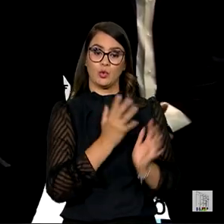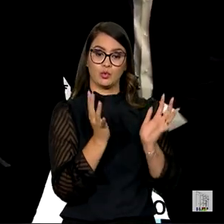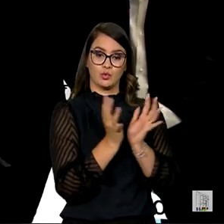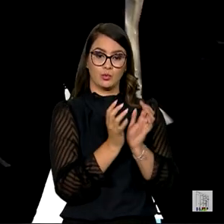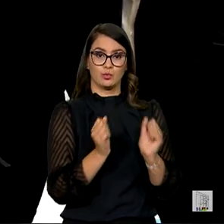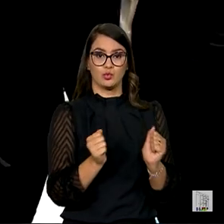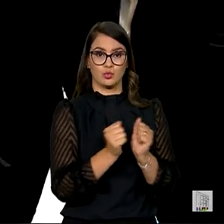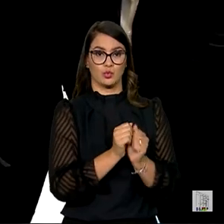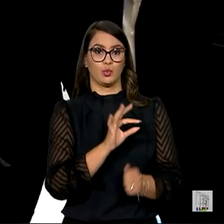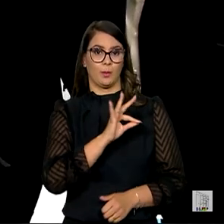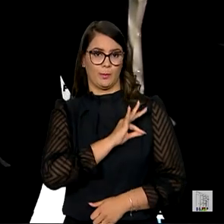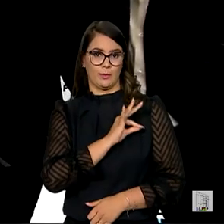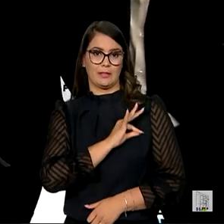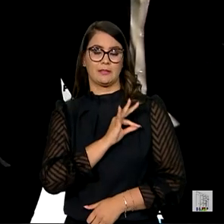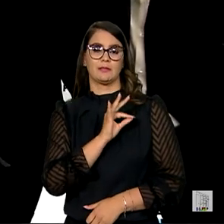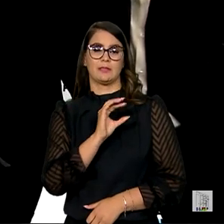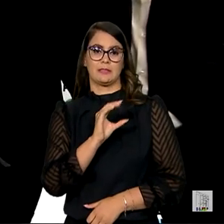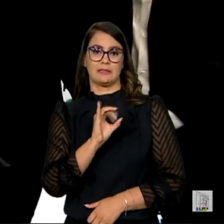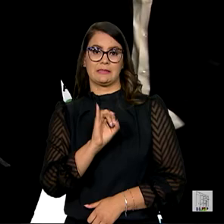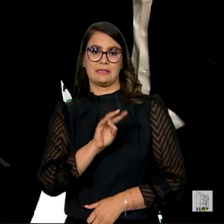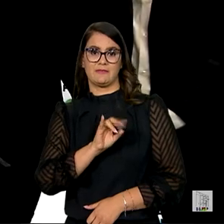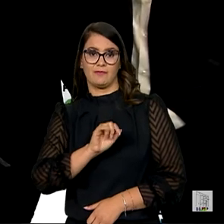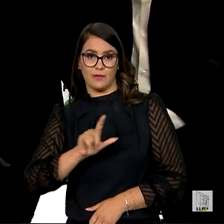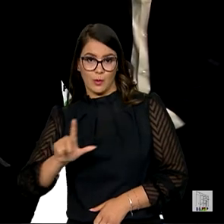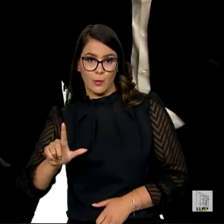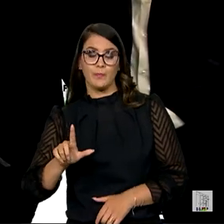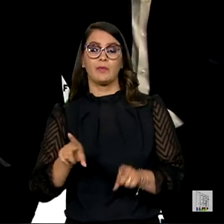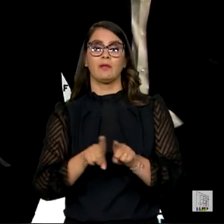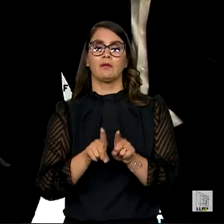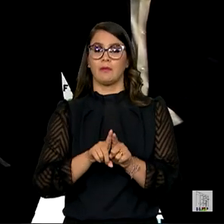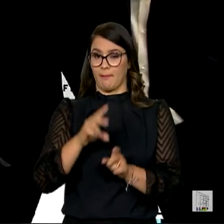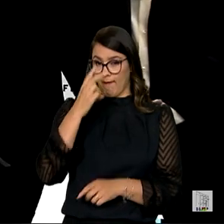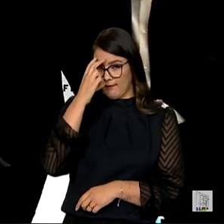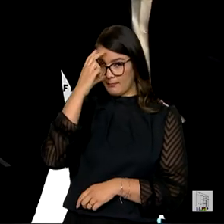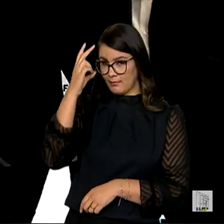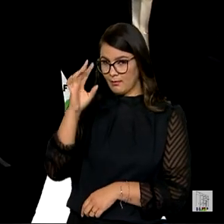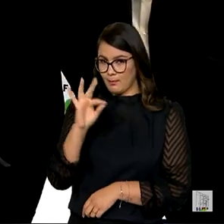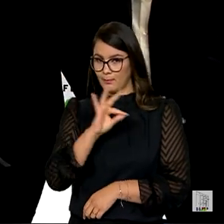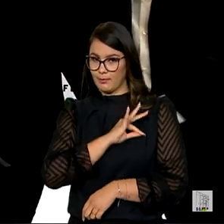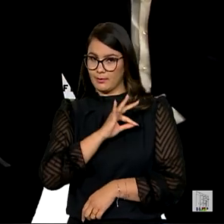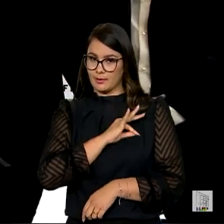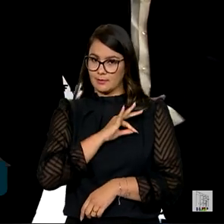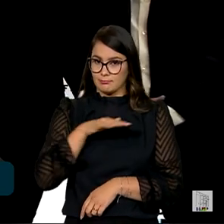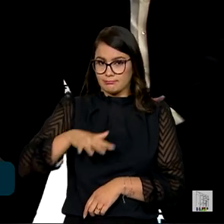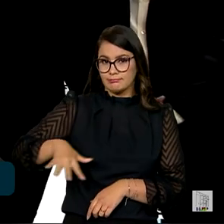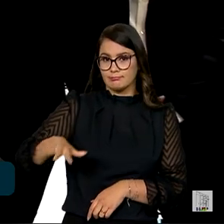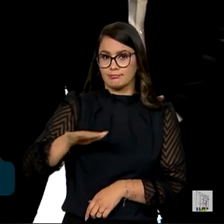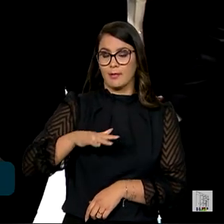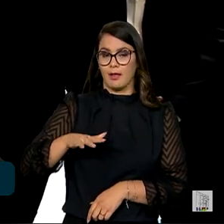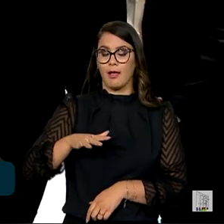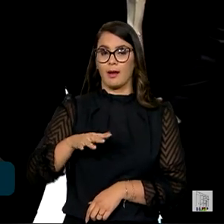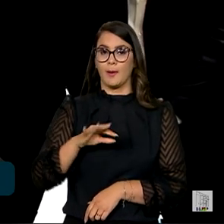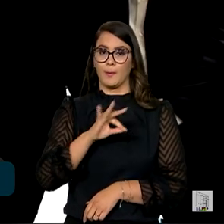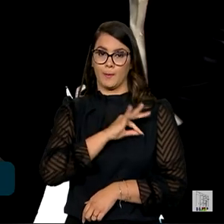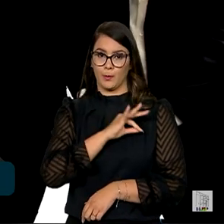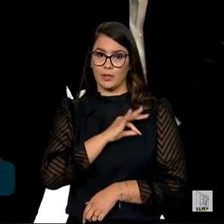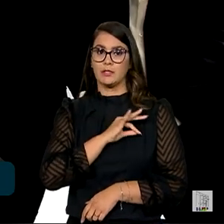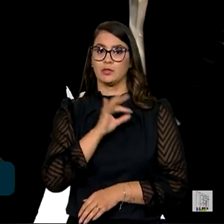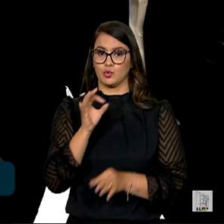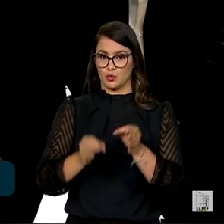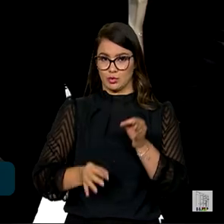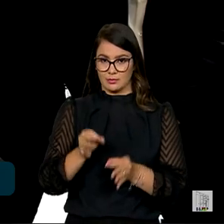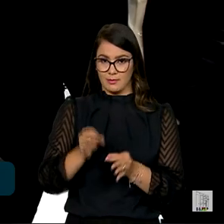os colegas da Polícia Civil e além da questão da inteligência policial, da nossa atividade de Polícia Judiciária Investigativa,